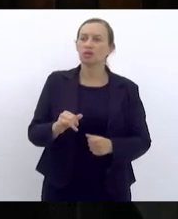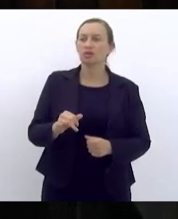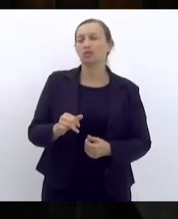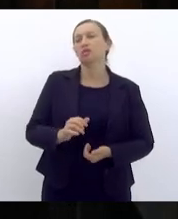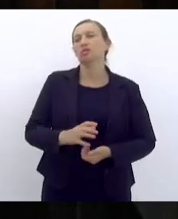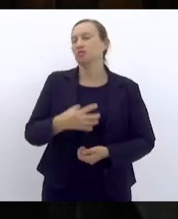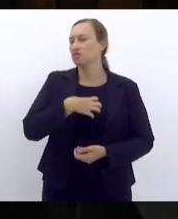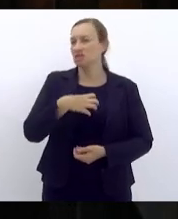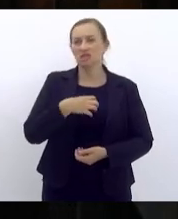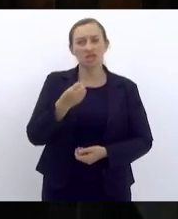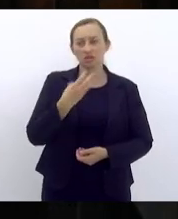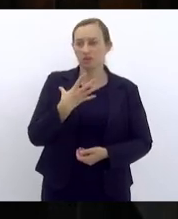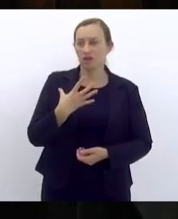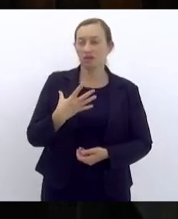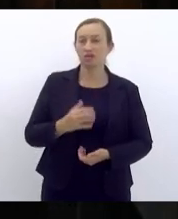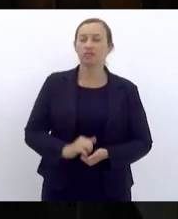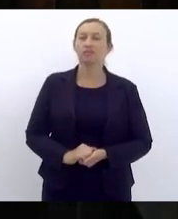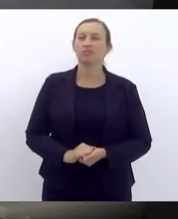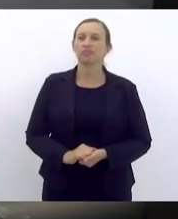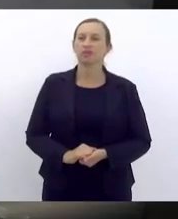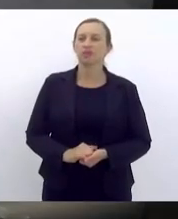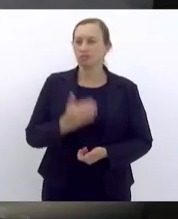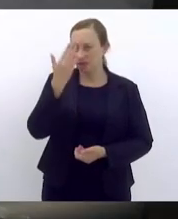Eduardo Paes muito obrigado seu presidente